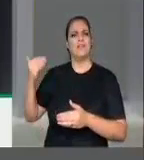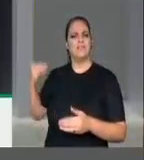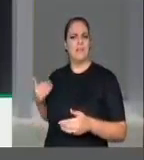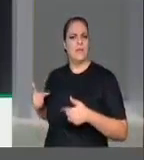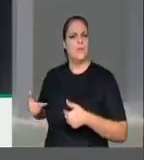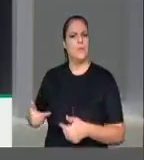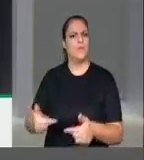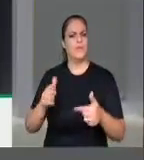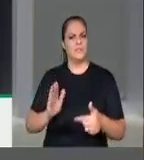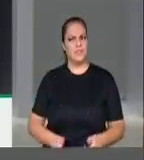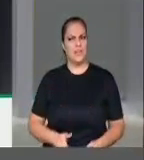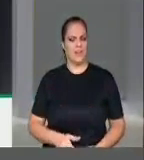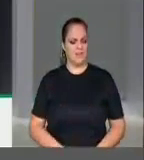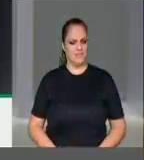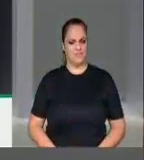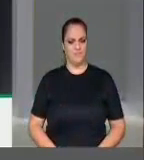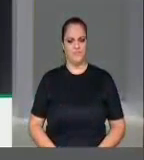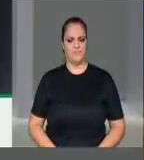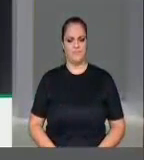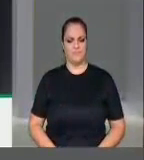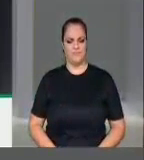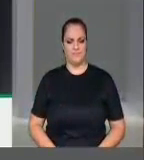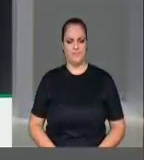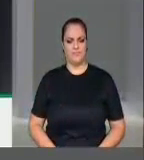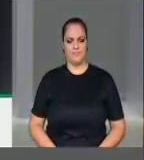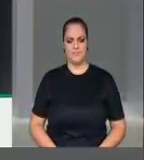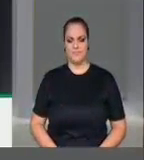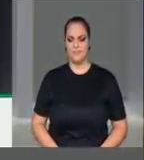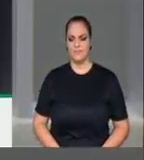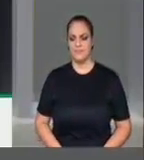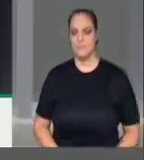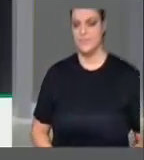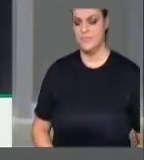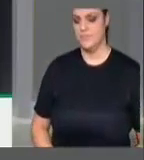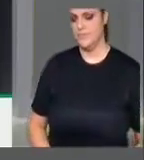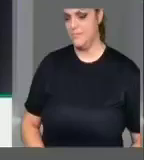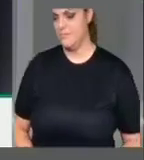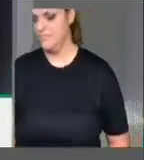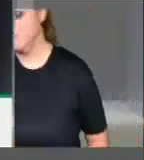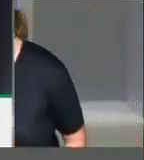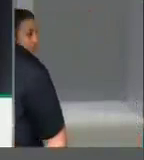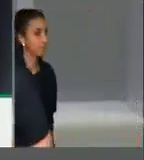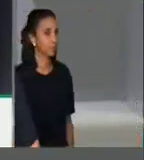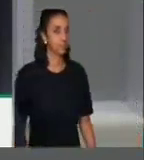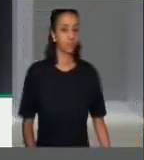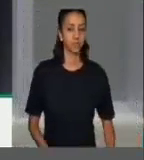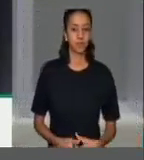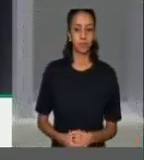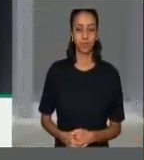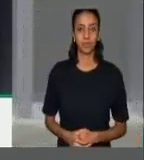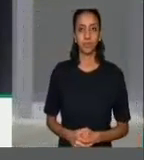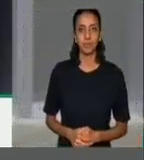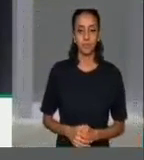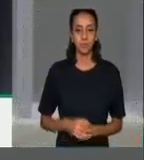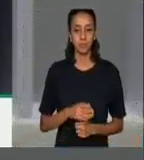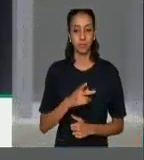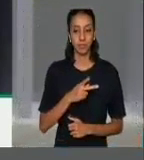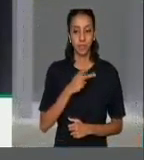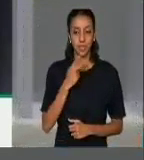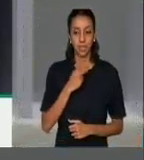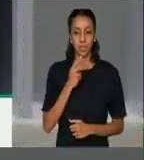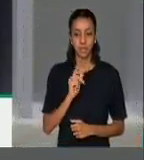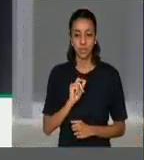que o bem-estar da humanidade, a sua paz, a segurança, são inatingíveis e não deve